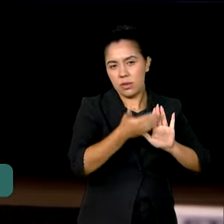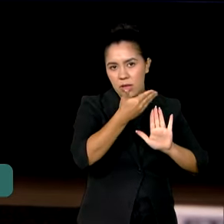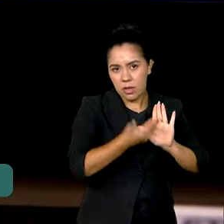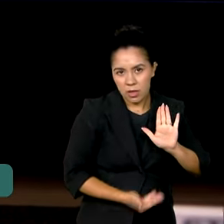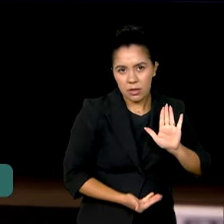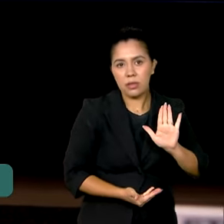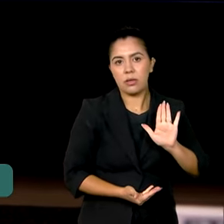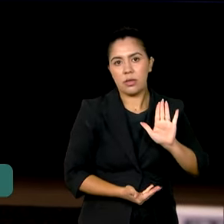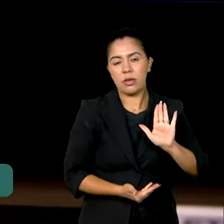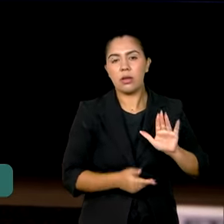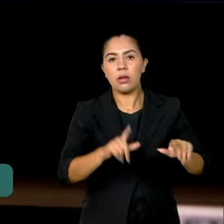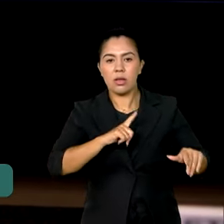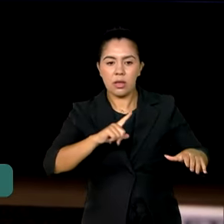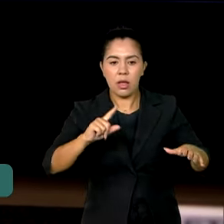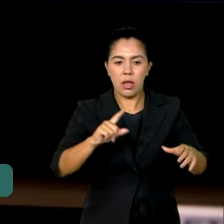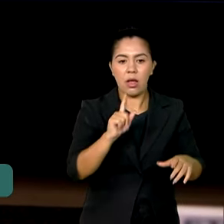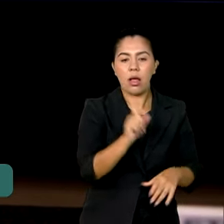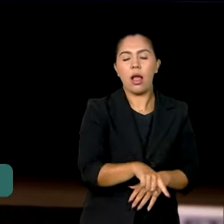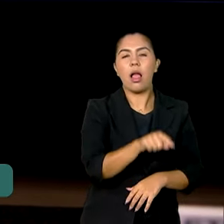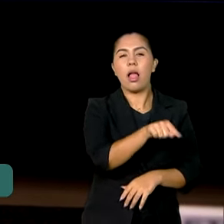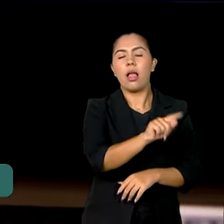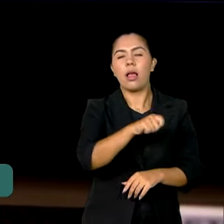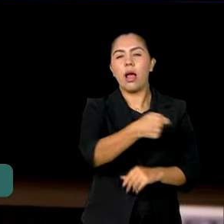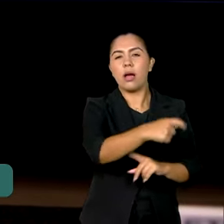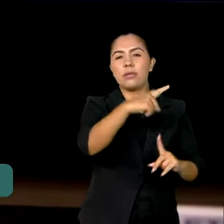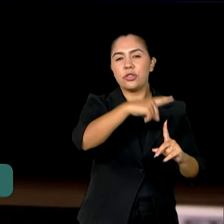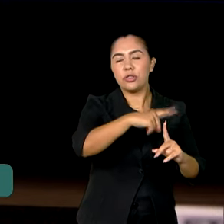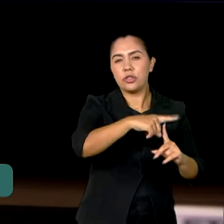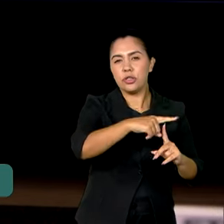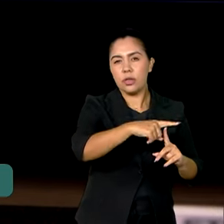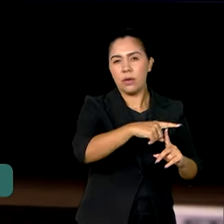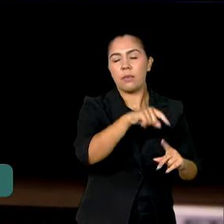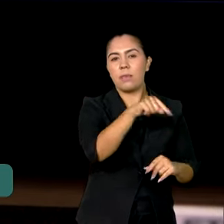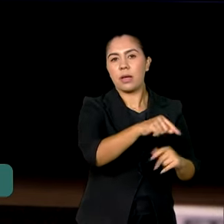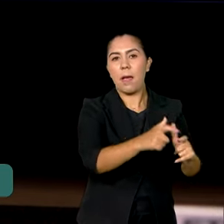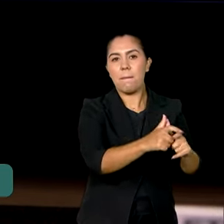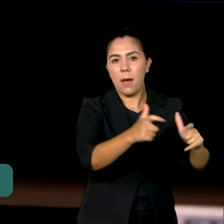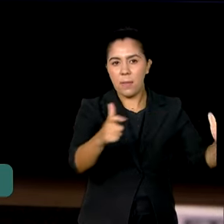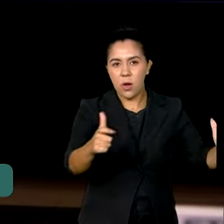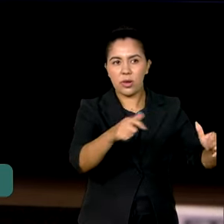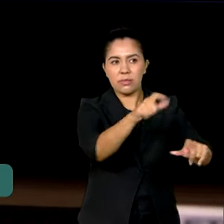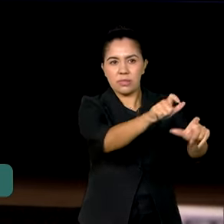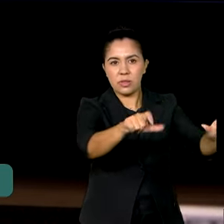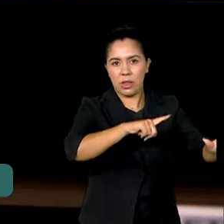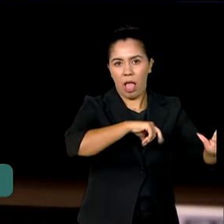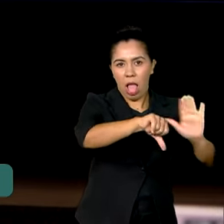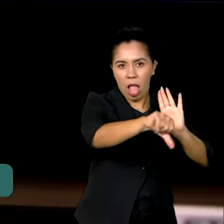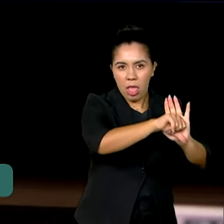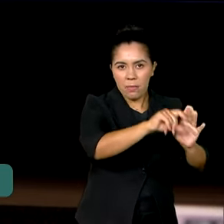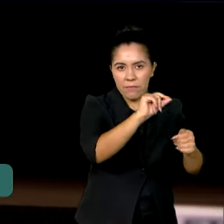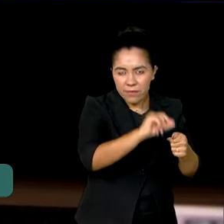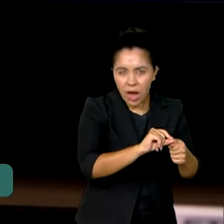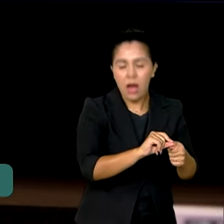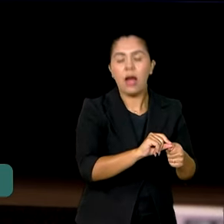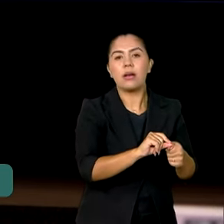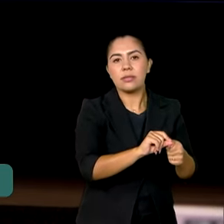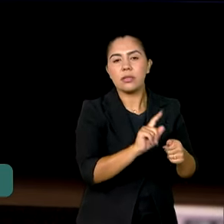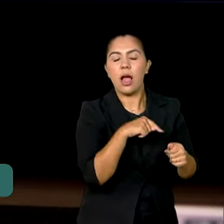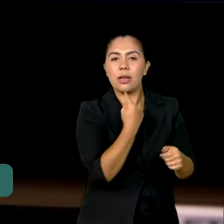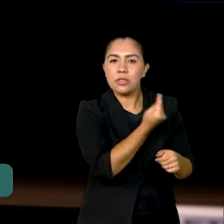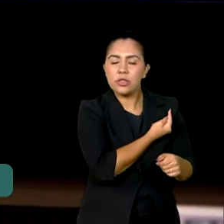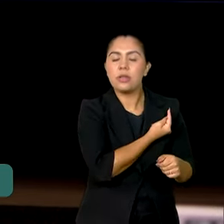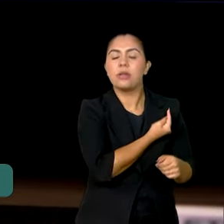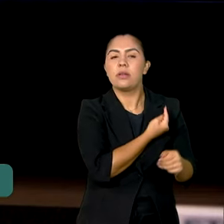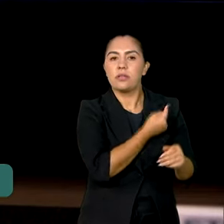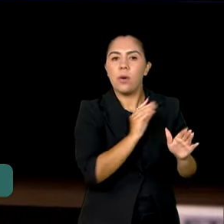de detenção, que é o regime estabelecido para a maioria desses crimes, nós estamos prevendo